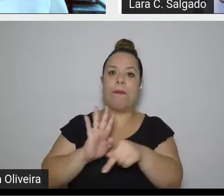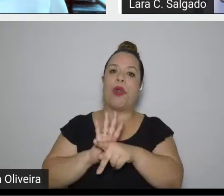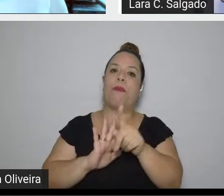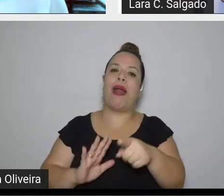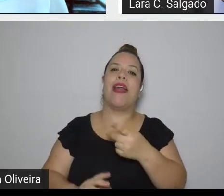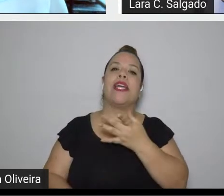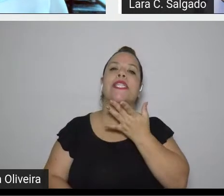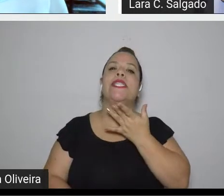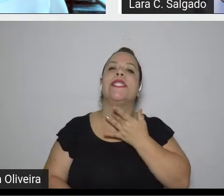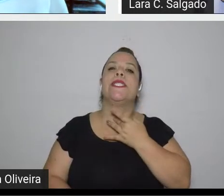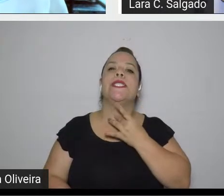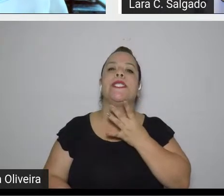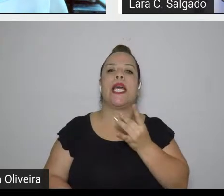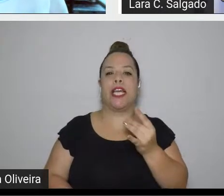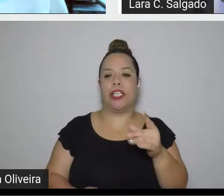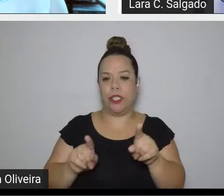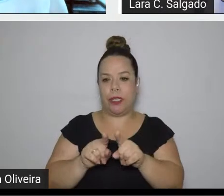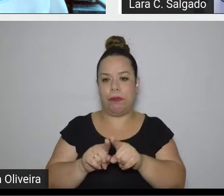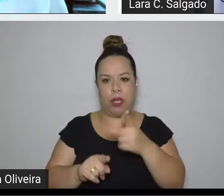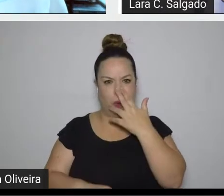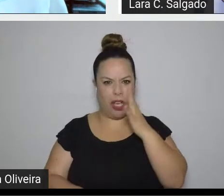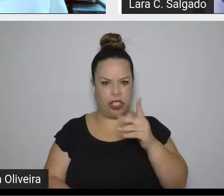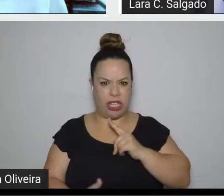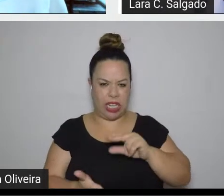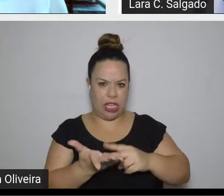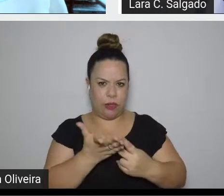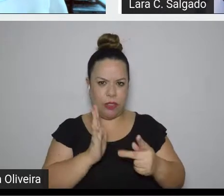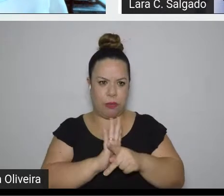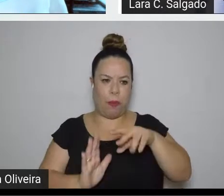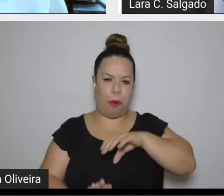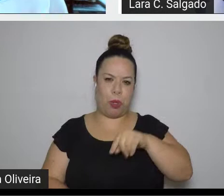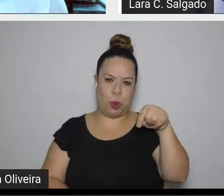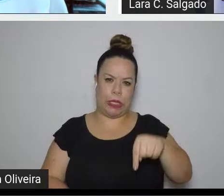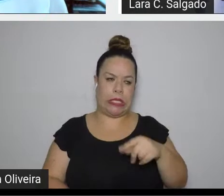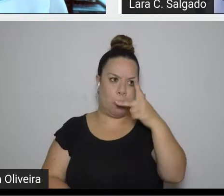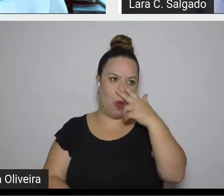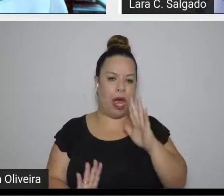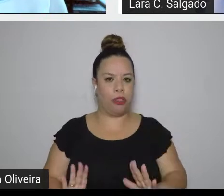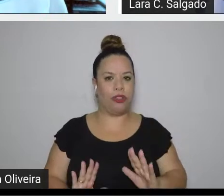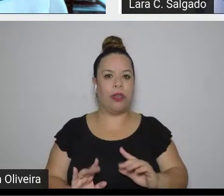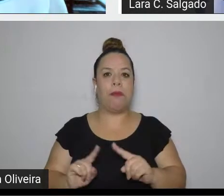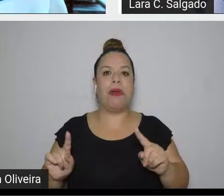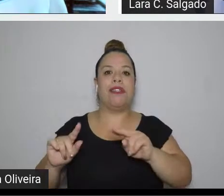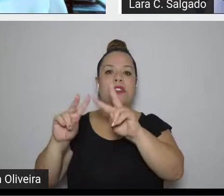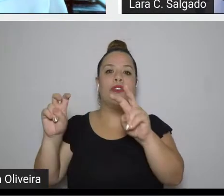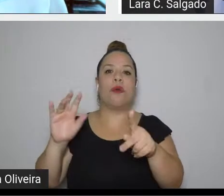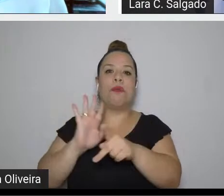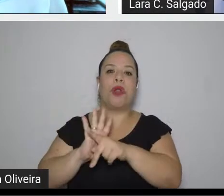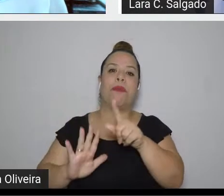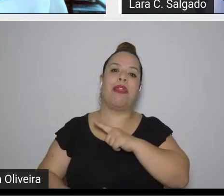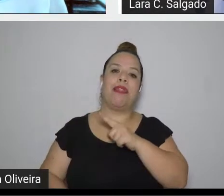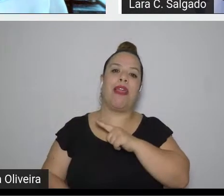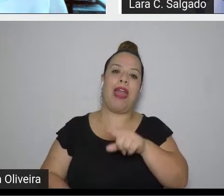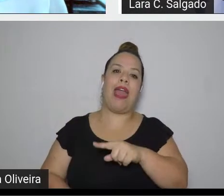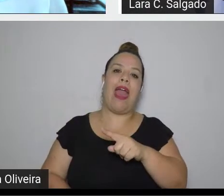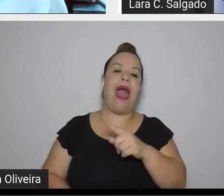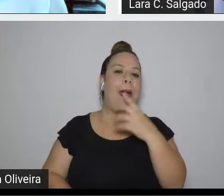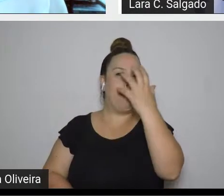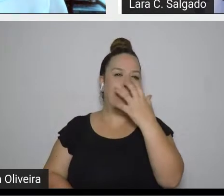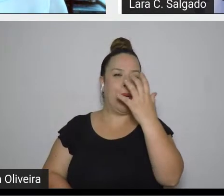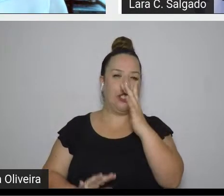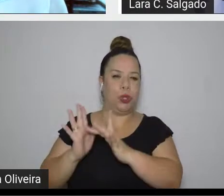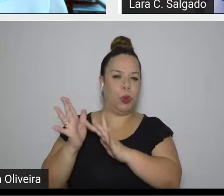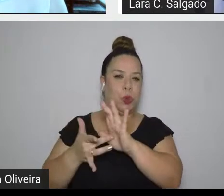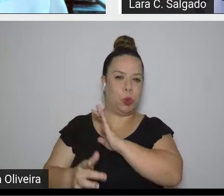que acho que até já está traduzido em português e que é sobre a paixão de Cristo. E agora, recentemente,